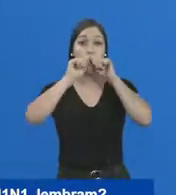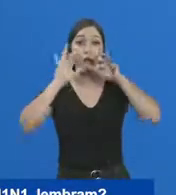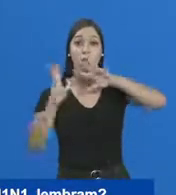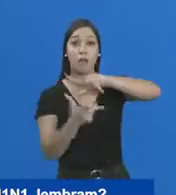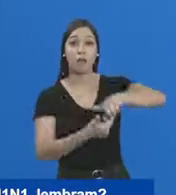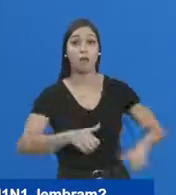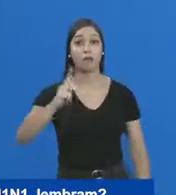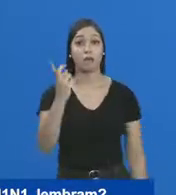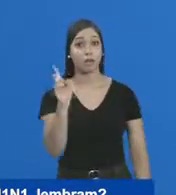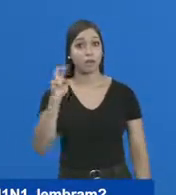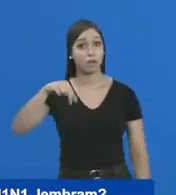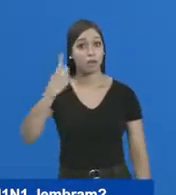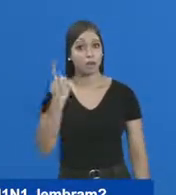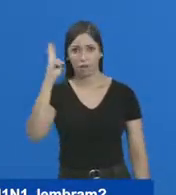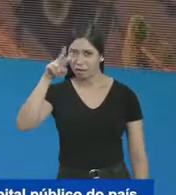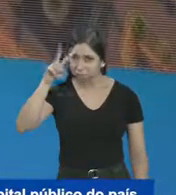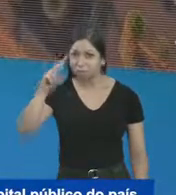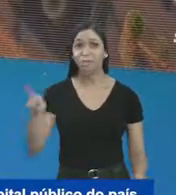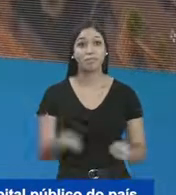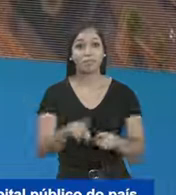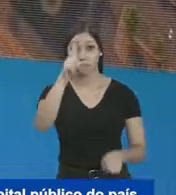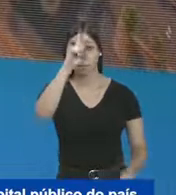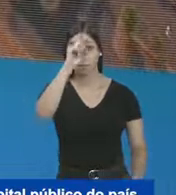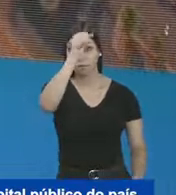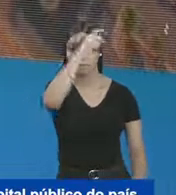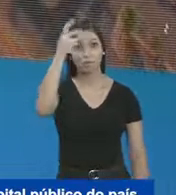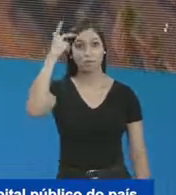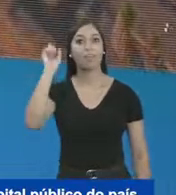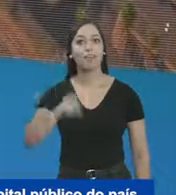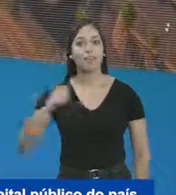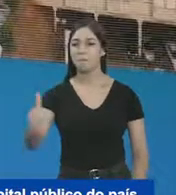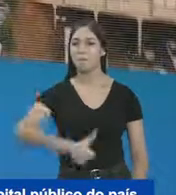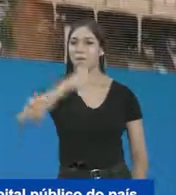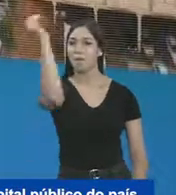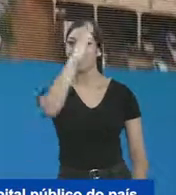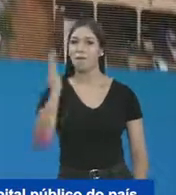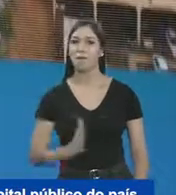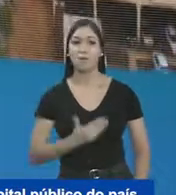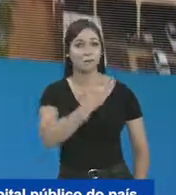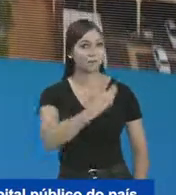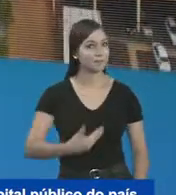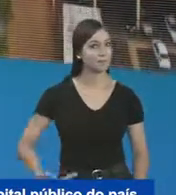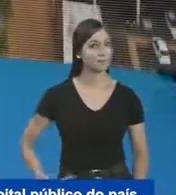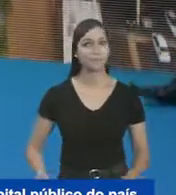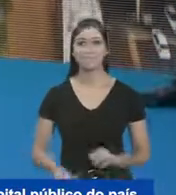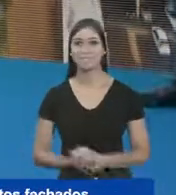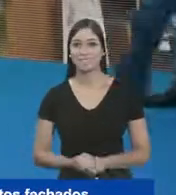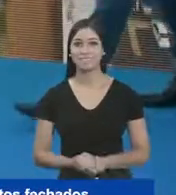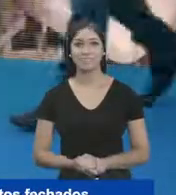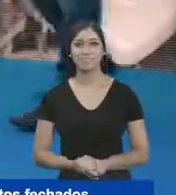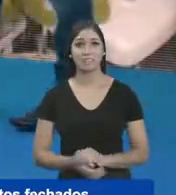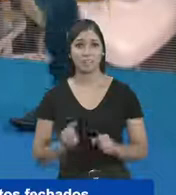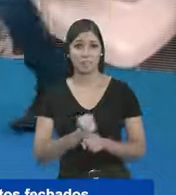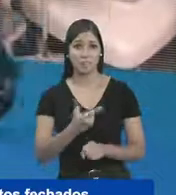pandemia global de H1N1, lembram? E fez o nosso Hospital Municipal, que foi considerado o melhor hospital público do